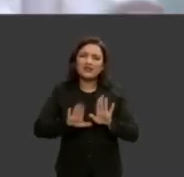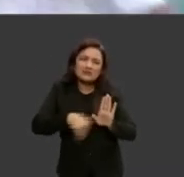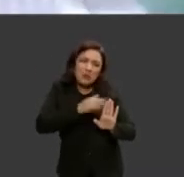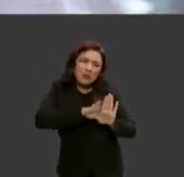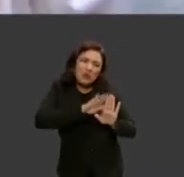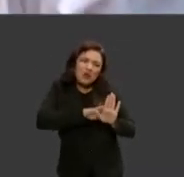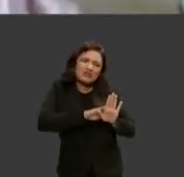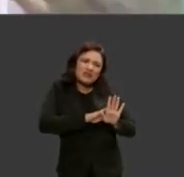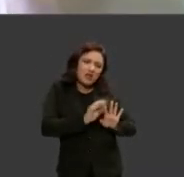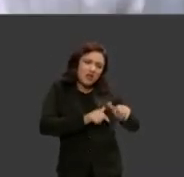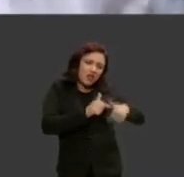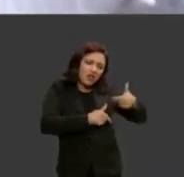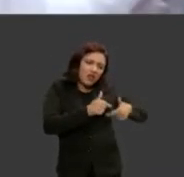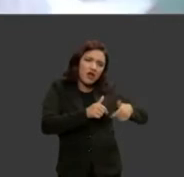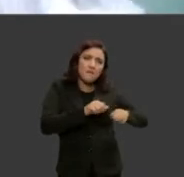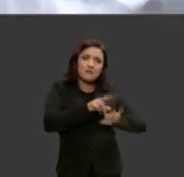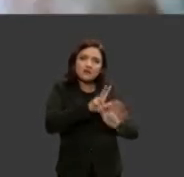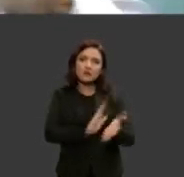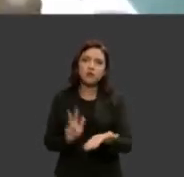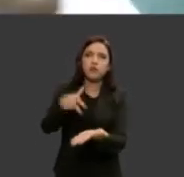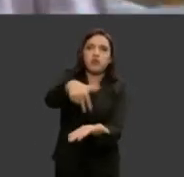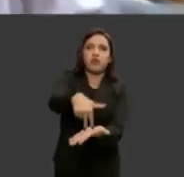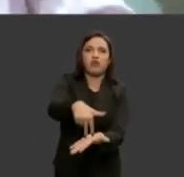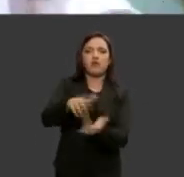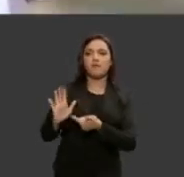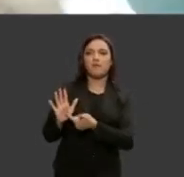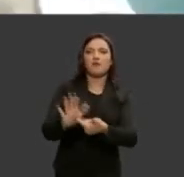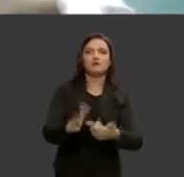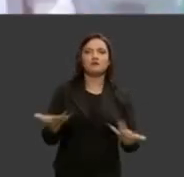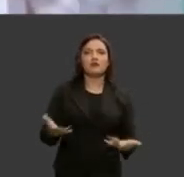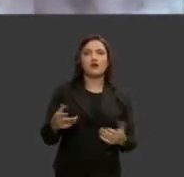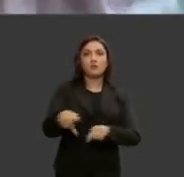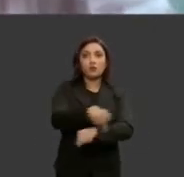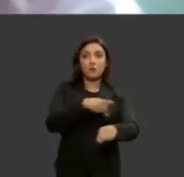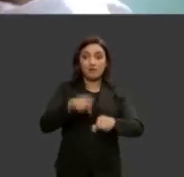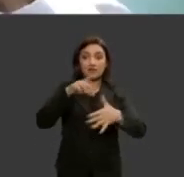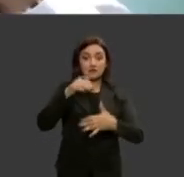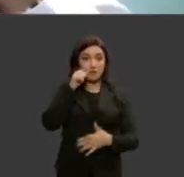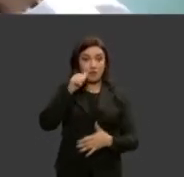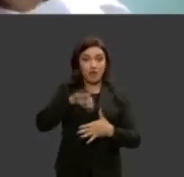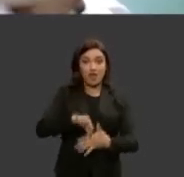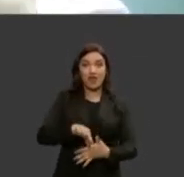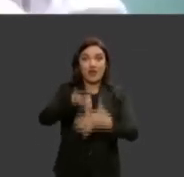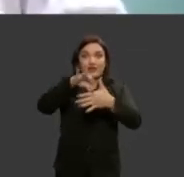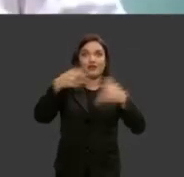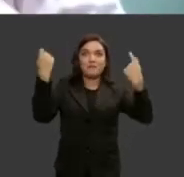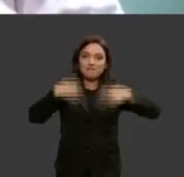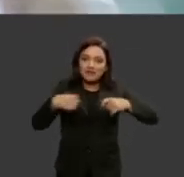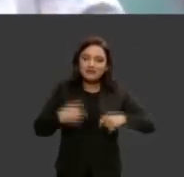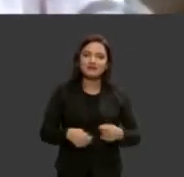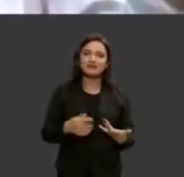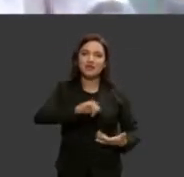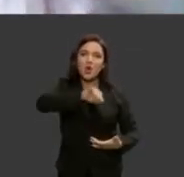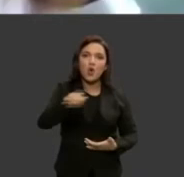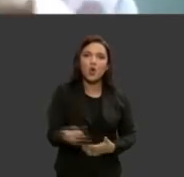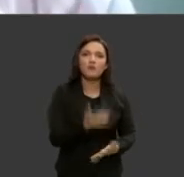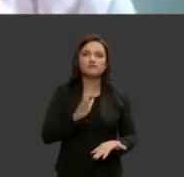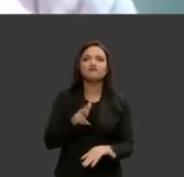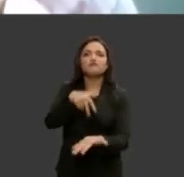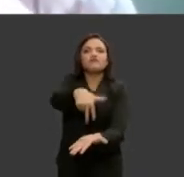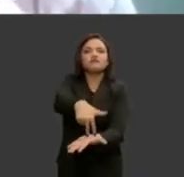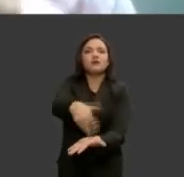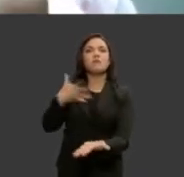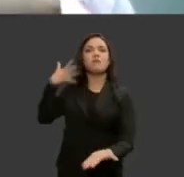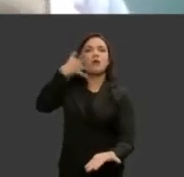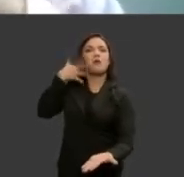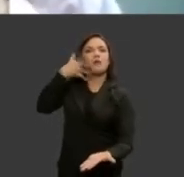grandes movimentos no país liderado por mulheres e a gente sabe disso e elas só estão esperando uma oportunidade eis-me aqui